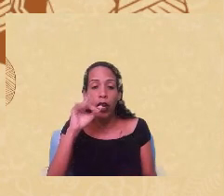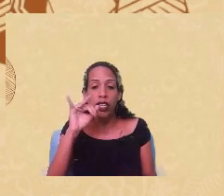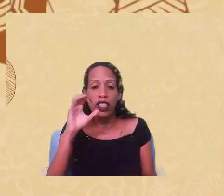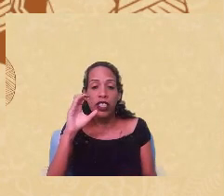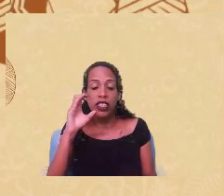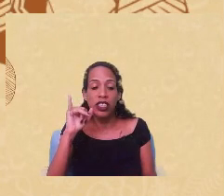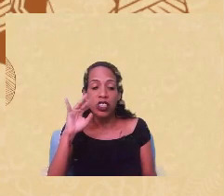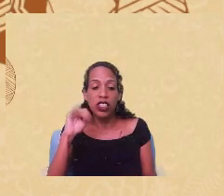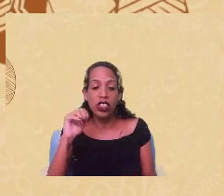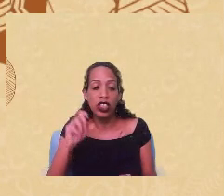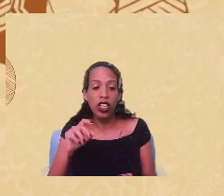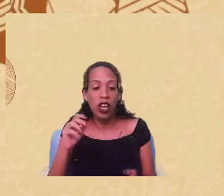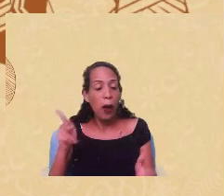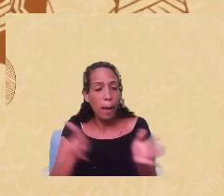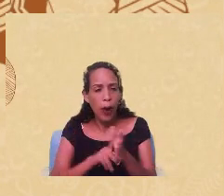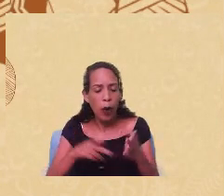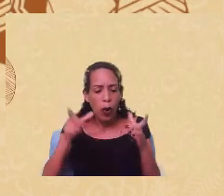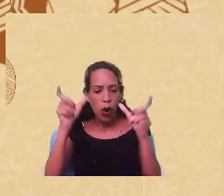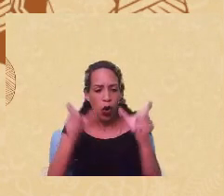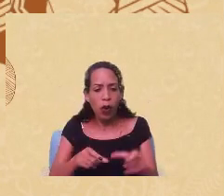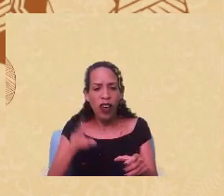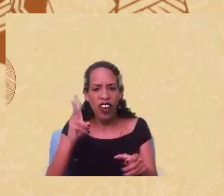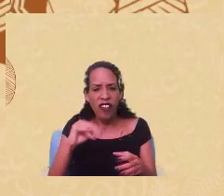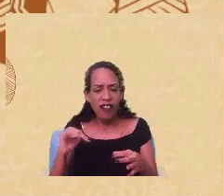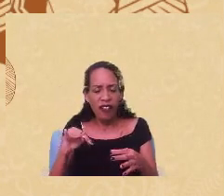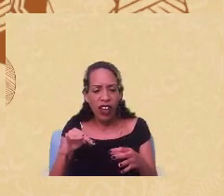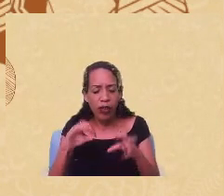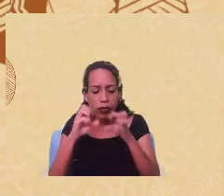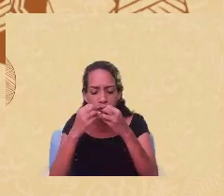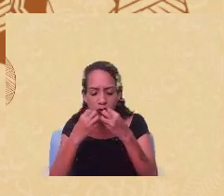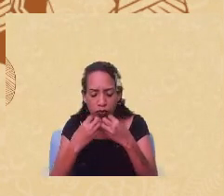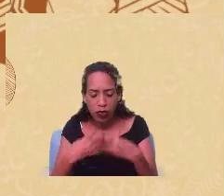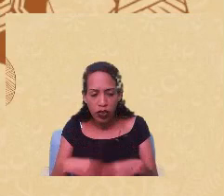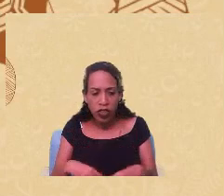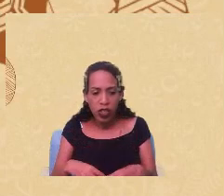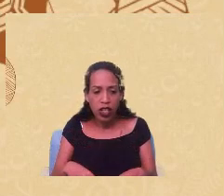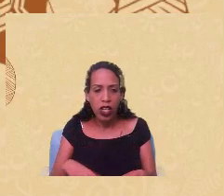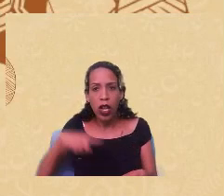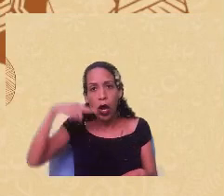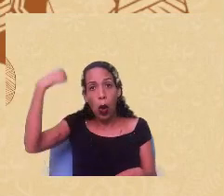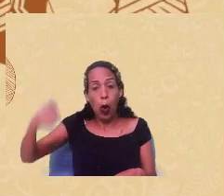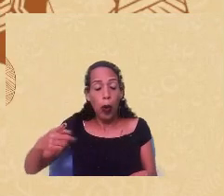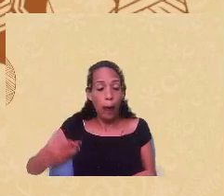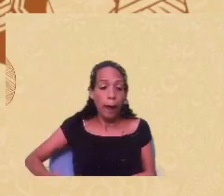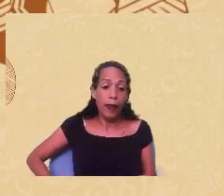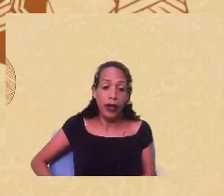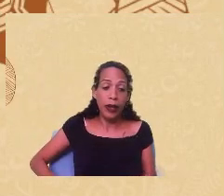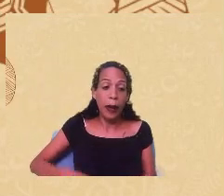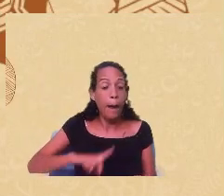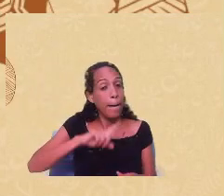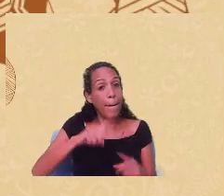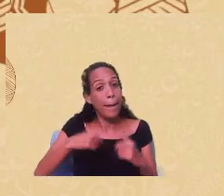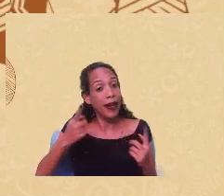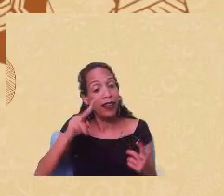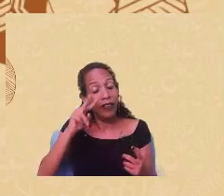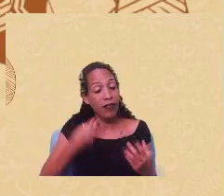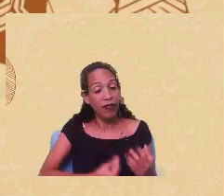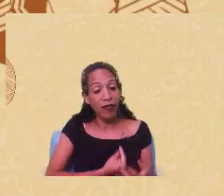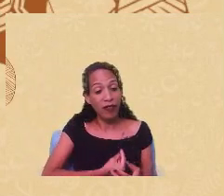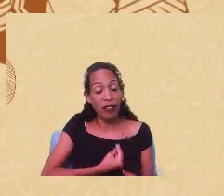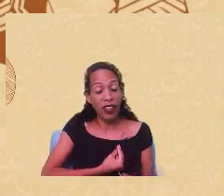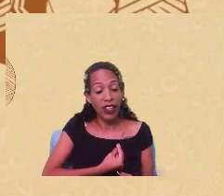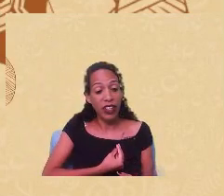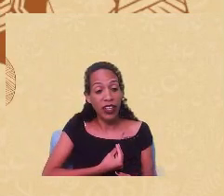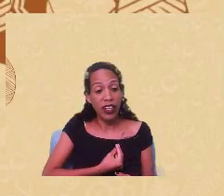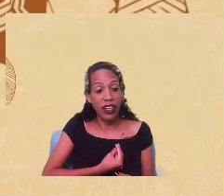dissolver e liberar na próxima menstruação. Mas, efetivamente, o a gente vive hoje é a